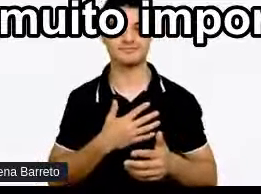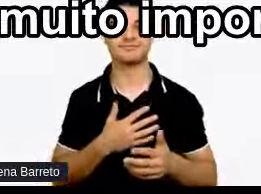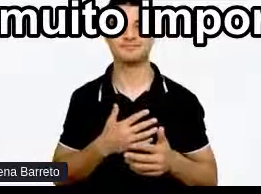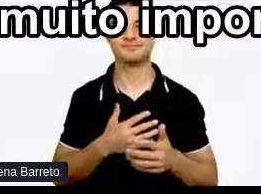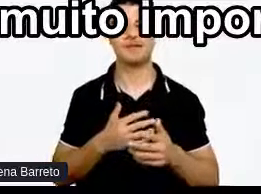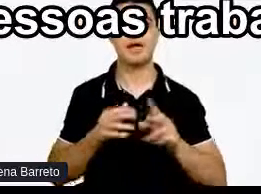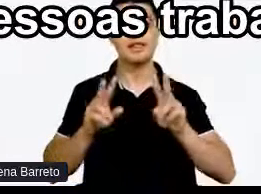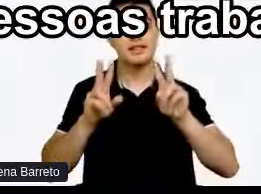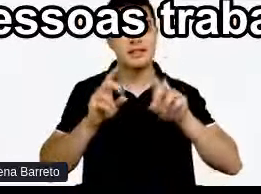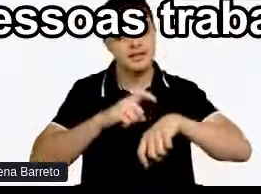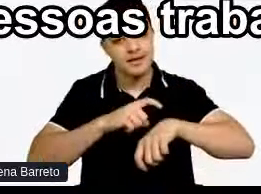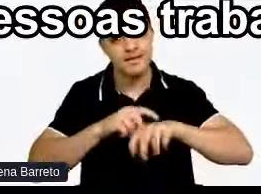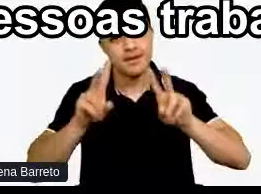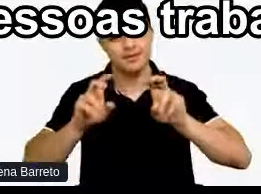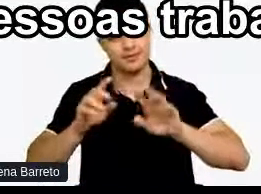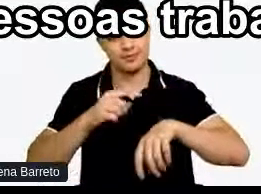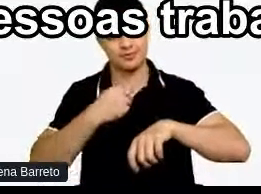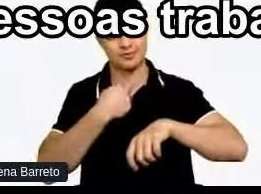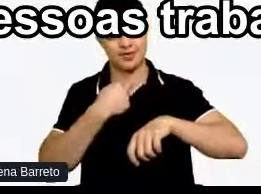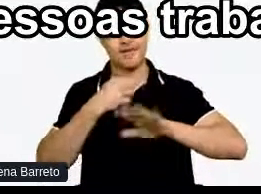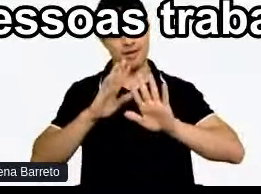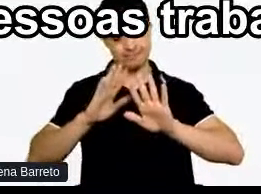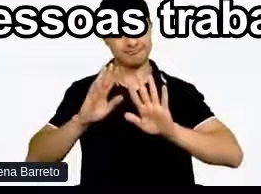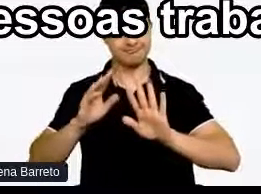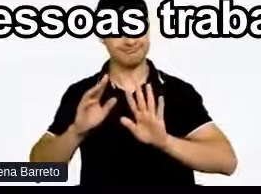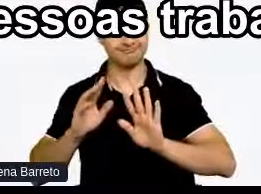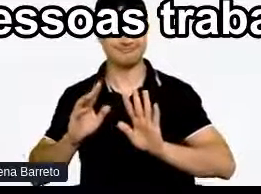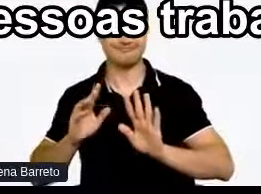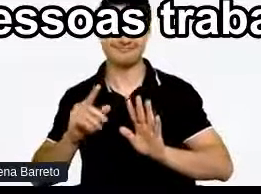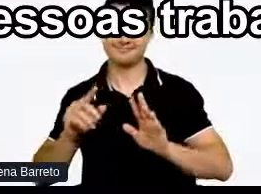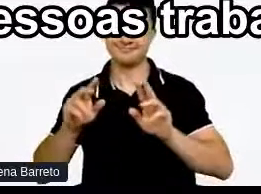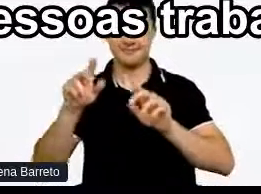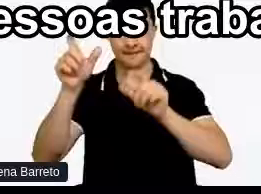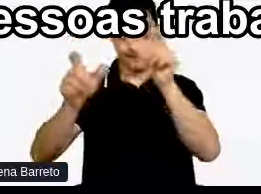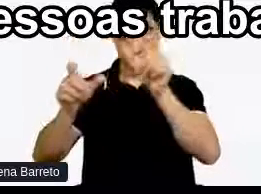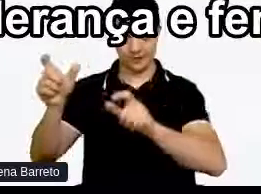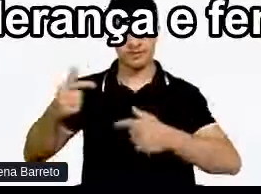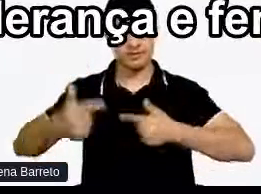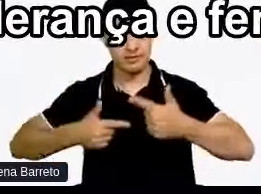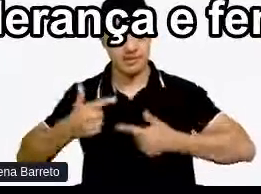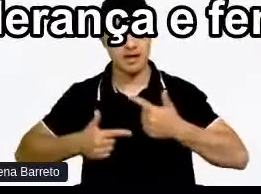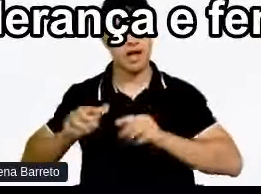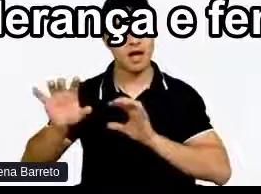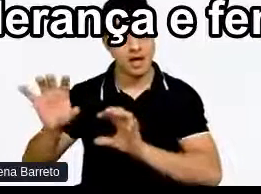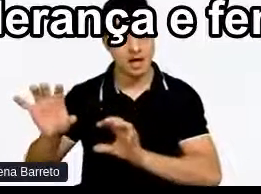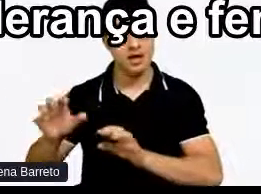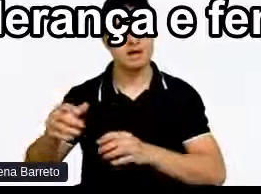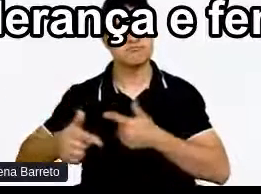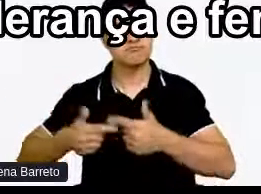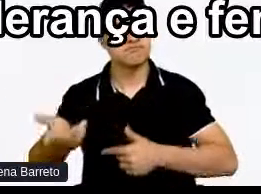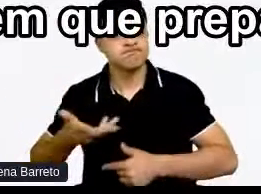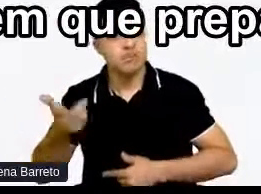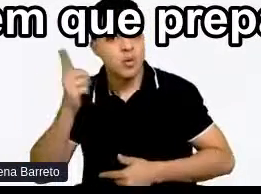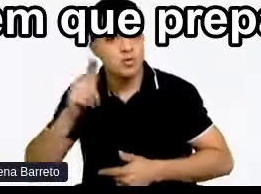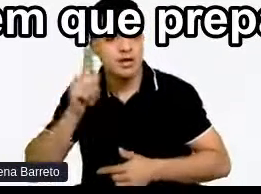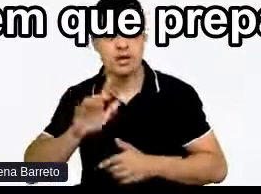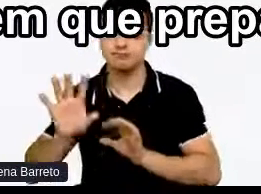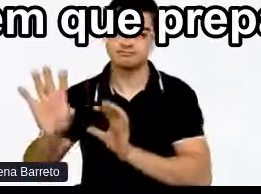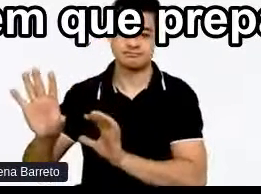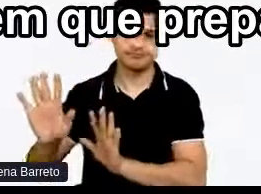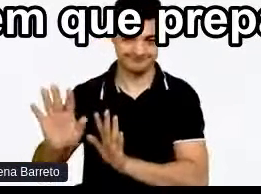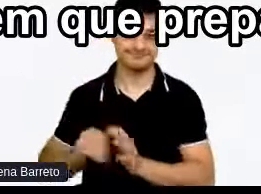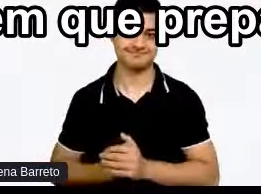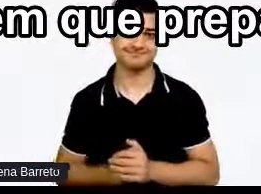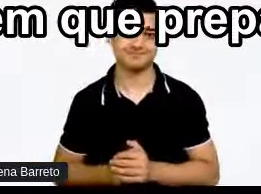Mas é muito importante Da gente pensar As formas como as pessoas Trabalham Produzem E entregam melhor Liderança e fenômenos De